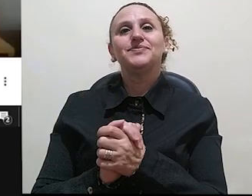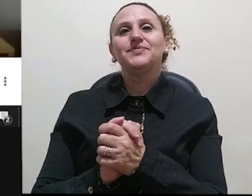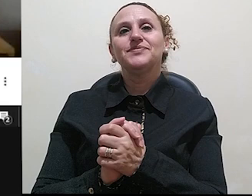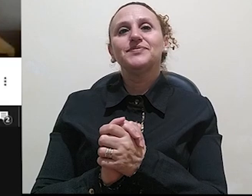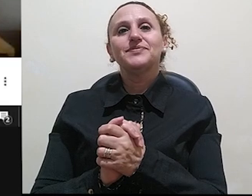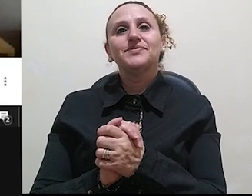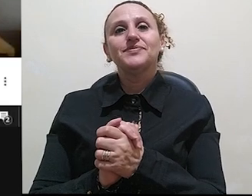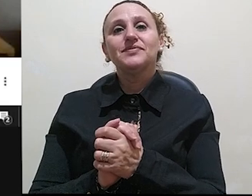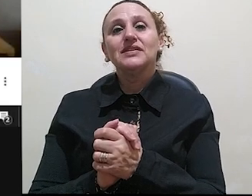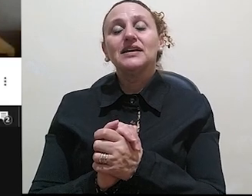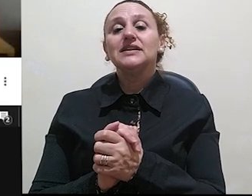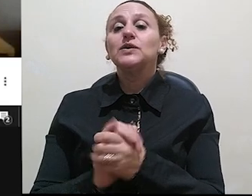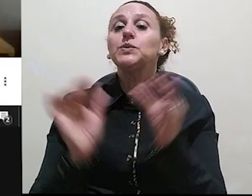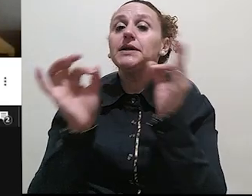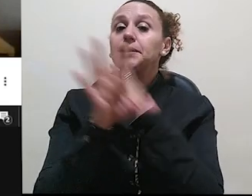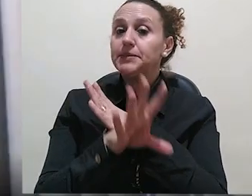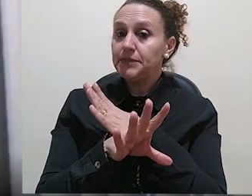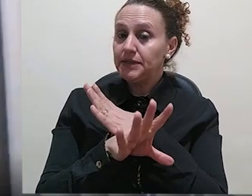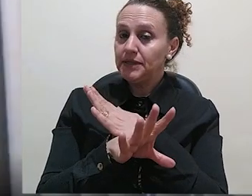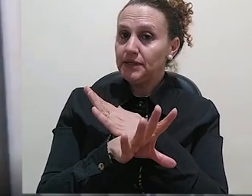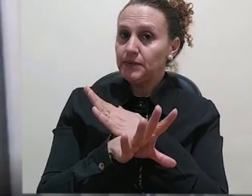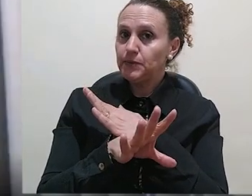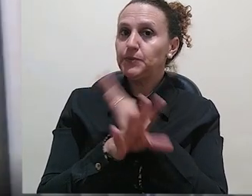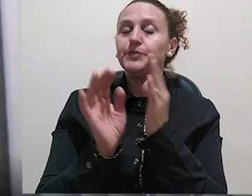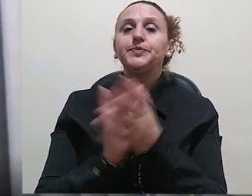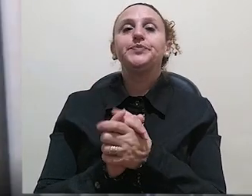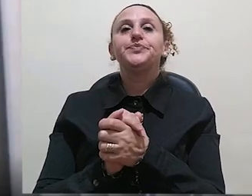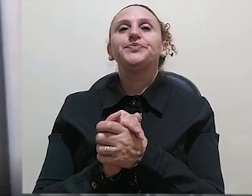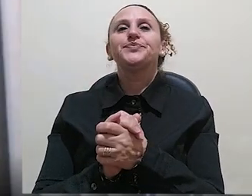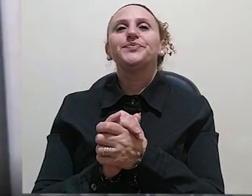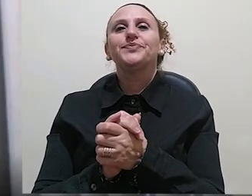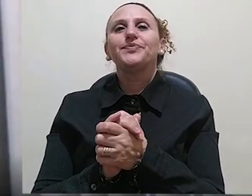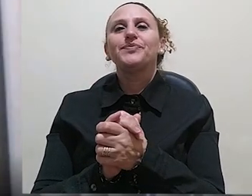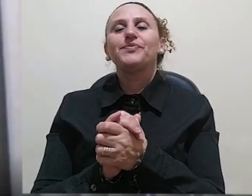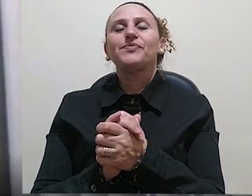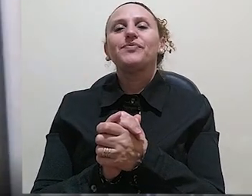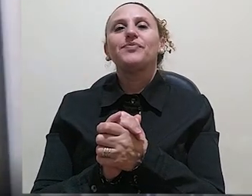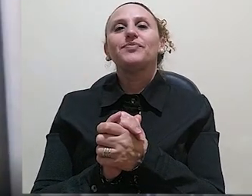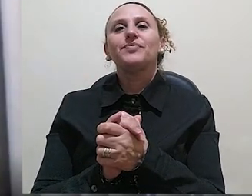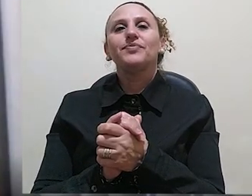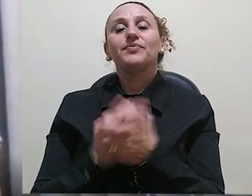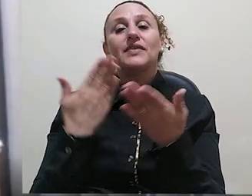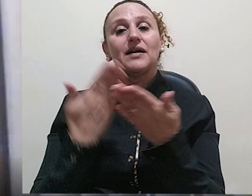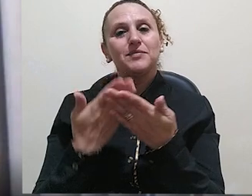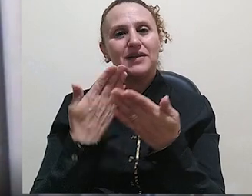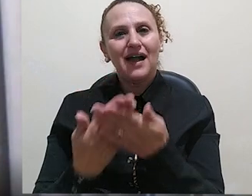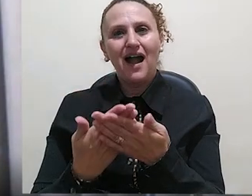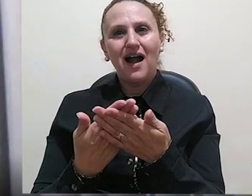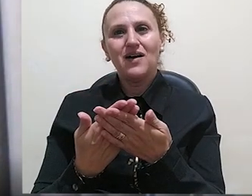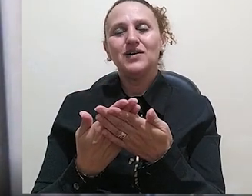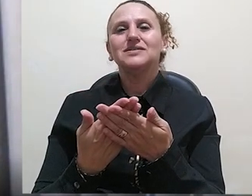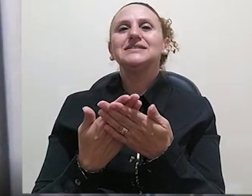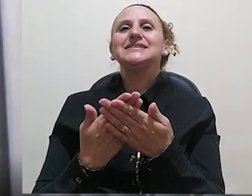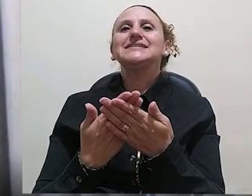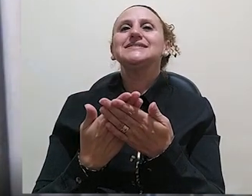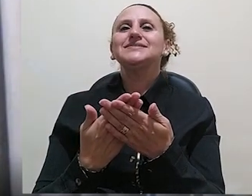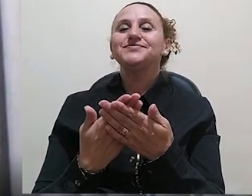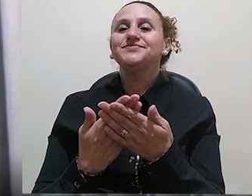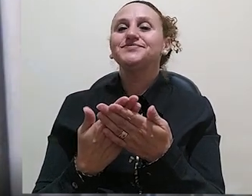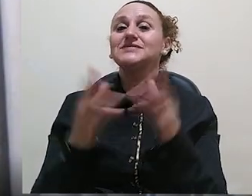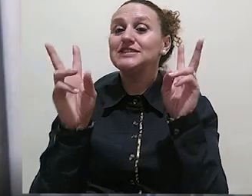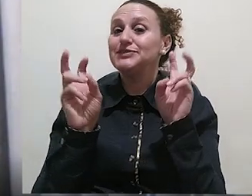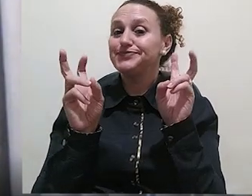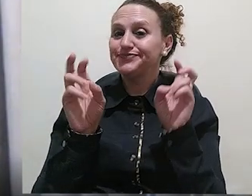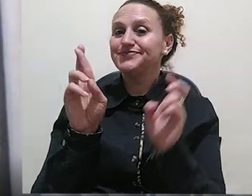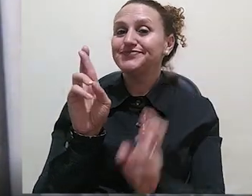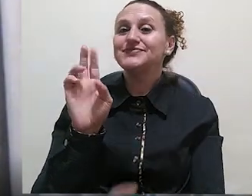Então, finalizo a minha, vou parar de apresentar aqui, finalizo minha aula de resenha para